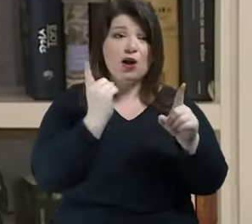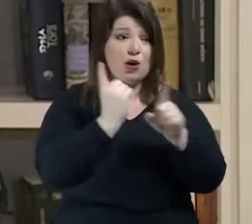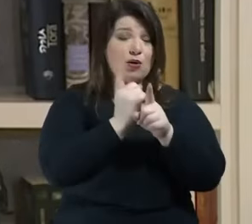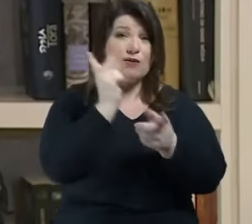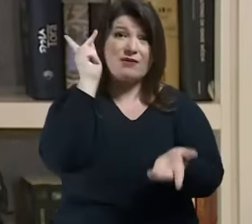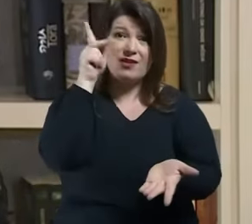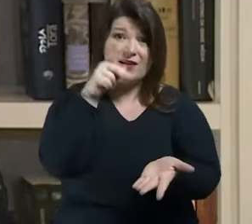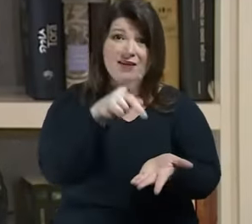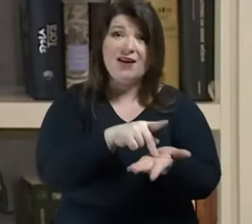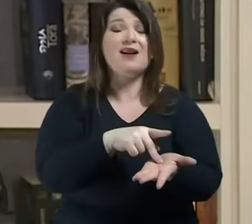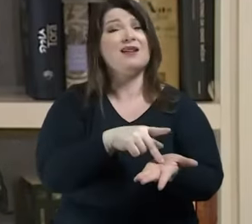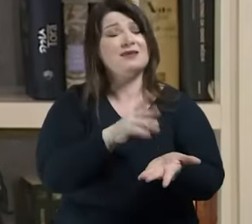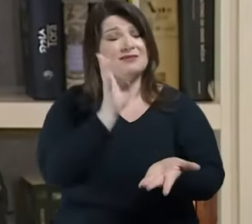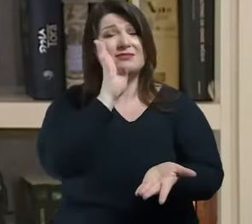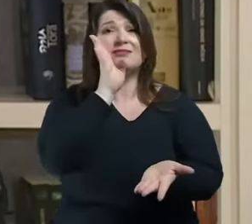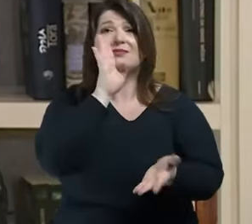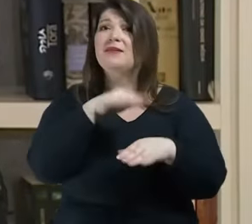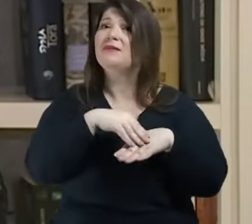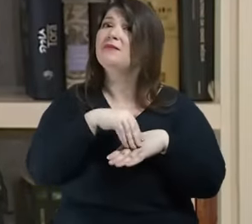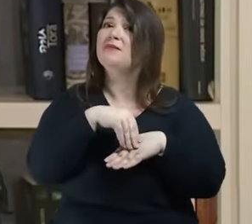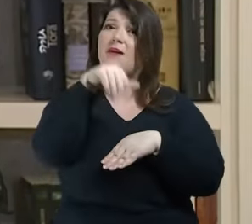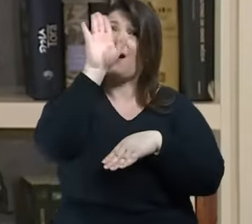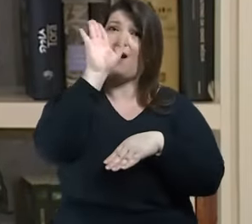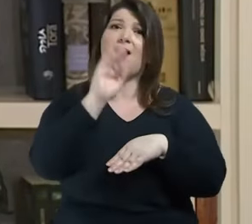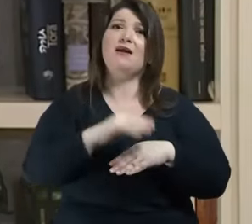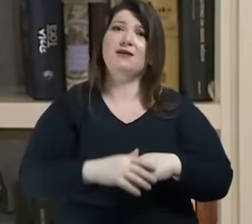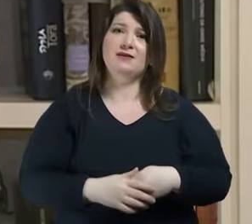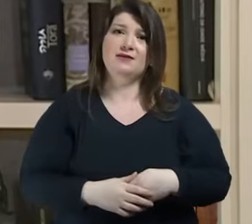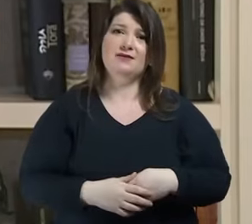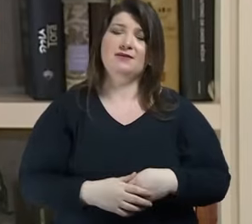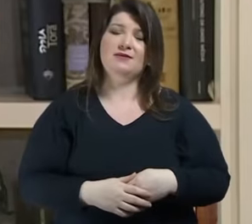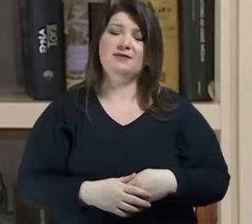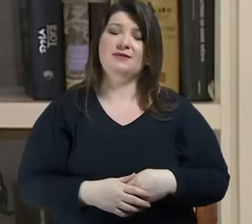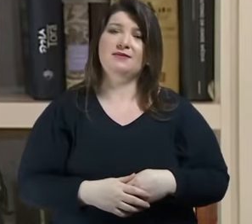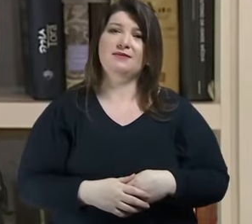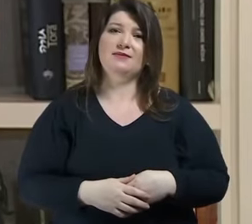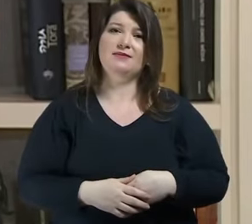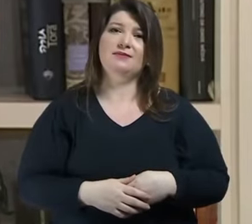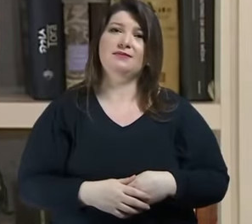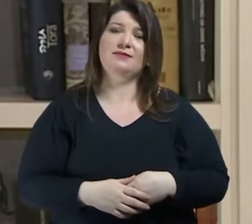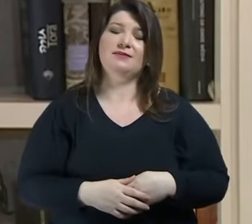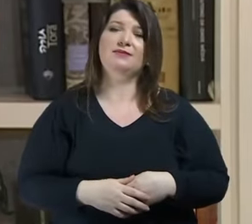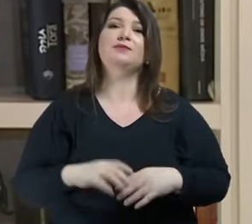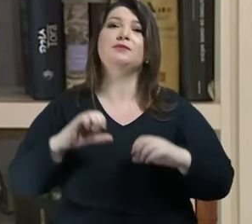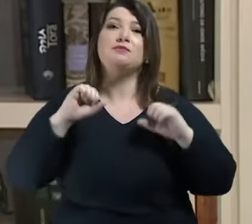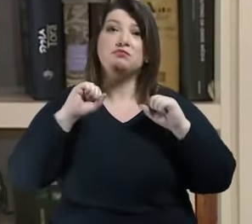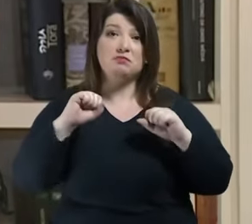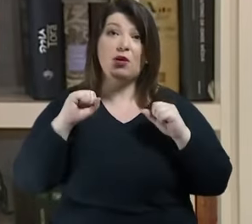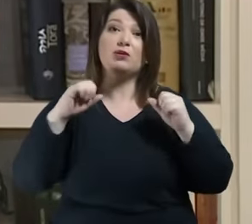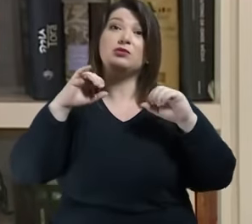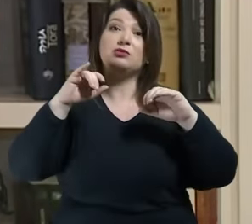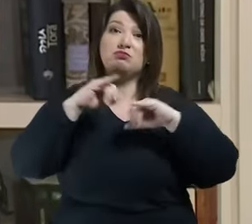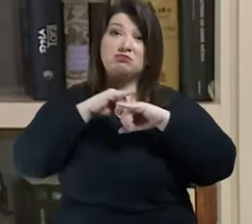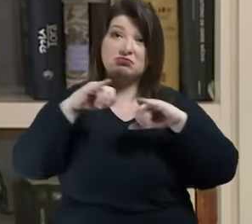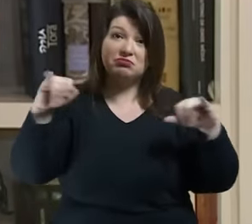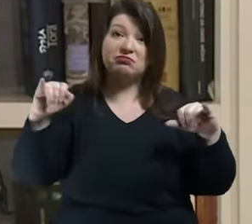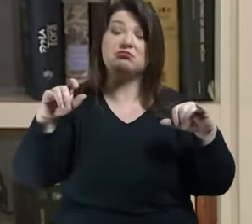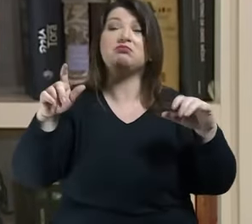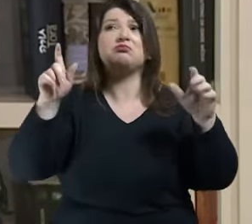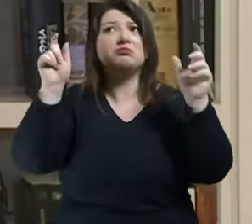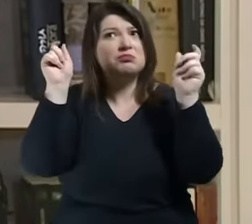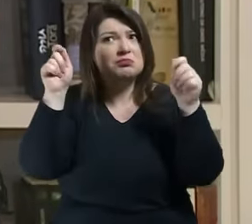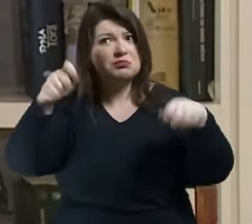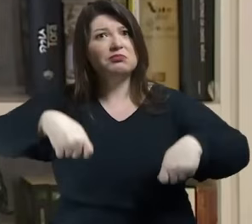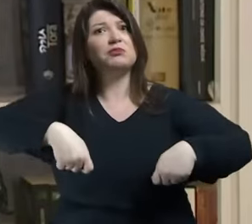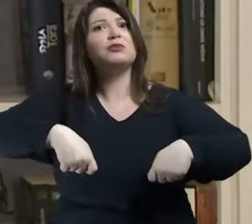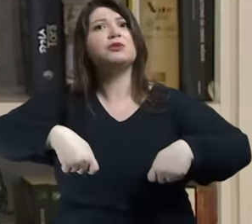desafiadora e muitas vezes arranhando o meu narciso eu posso dizer que é possível que eu não precise